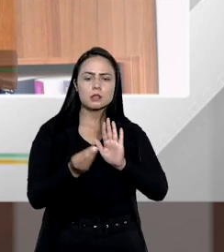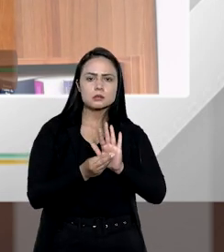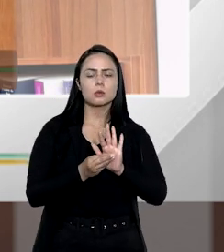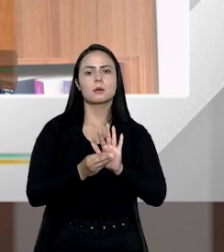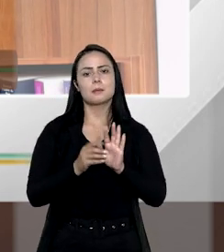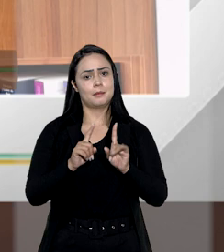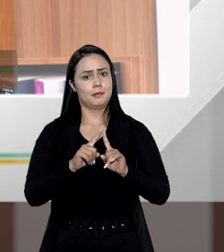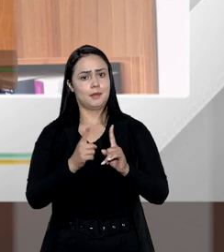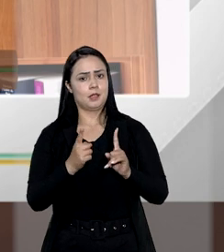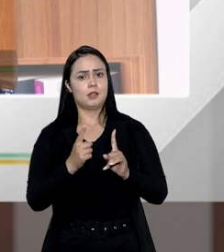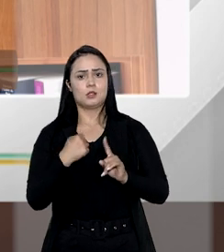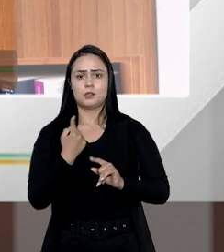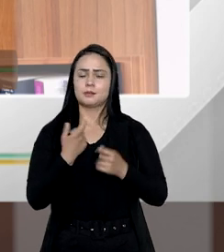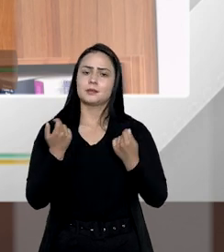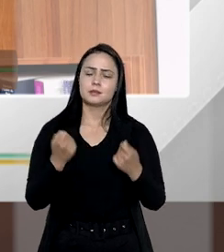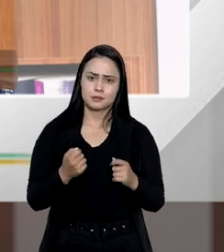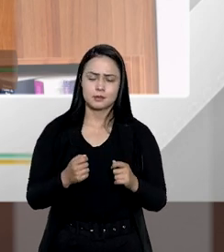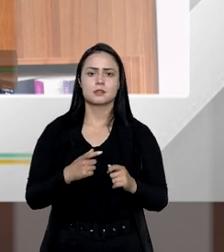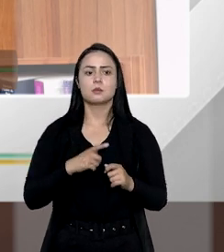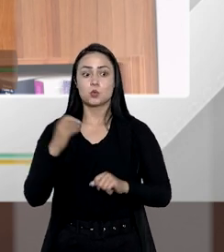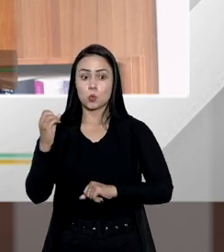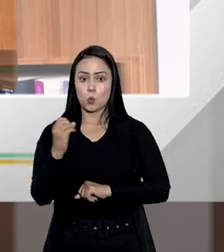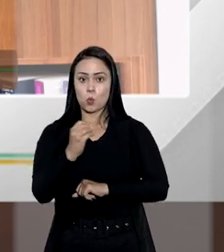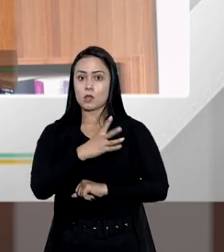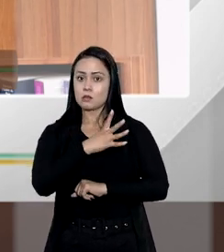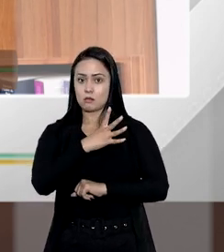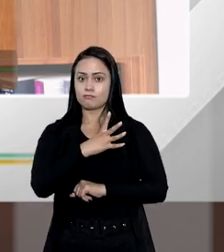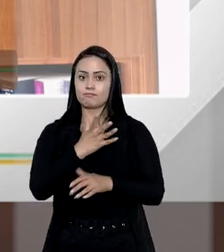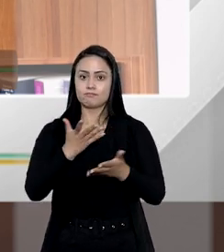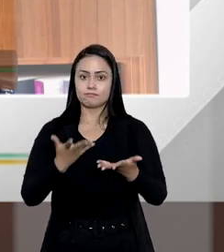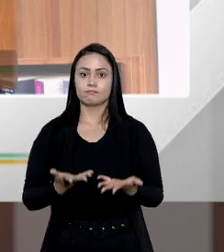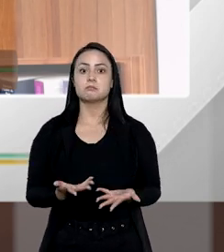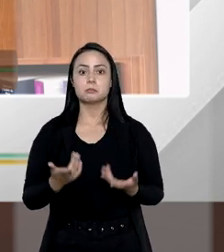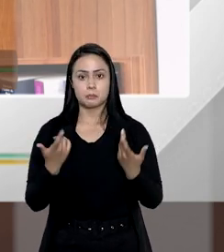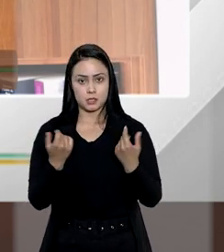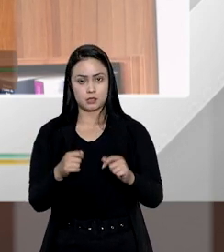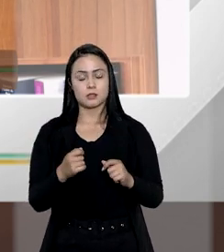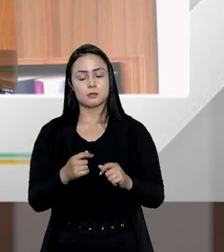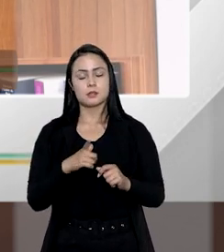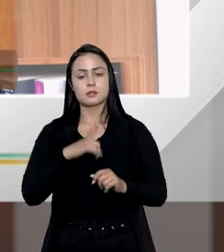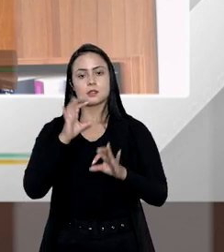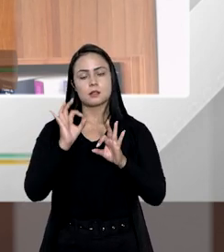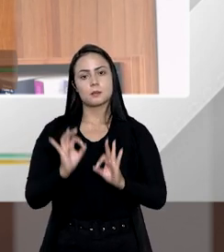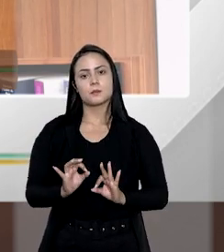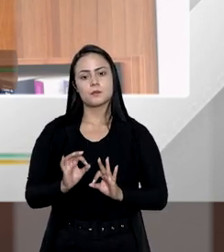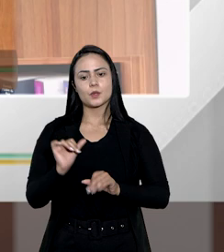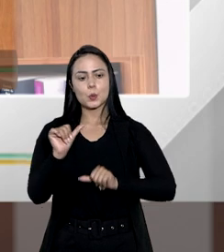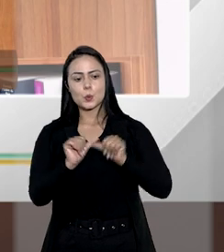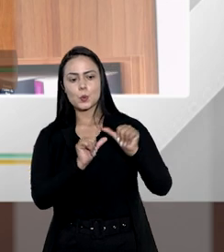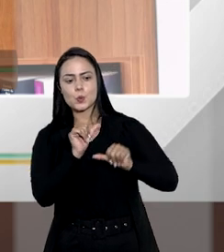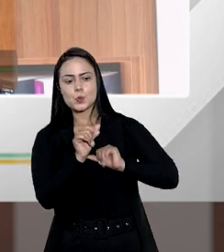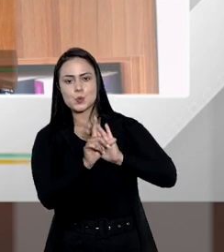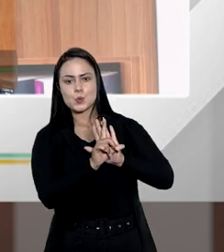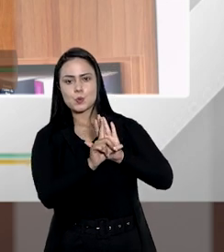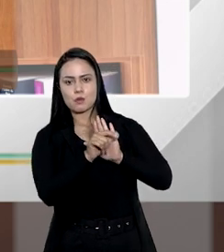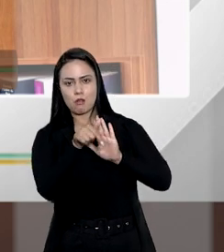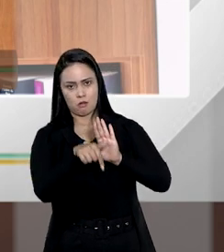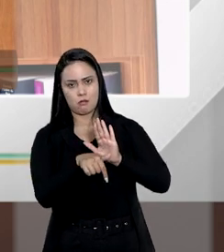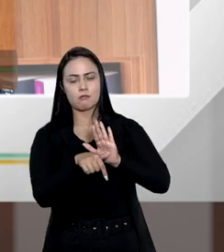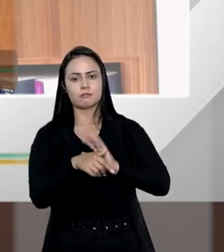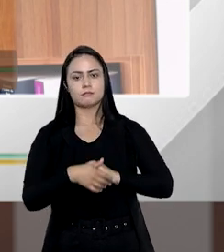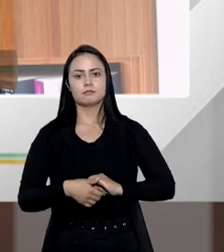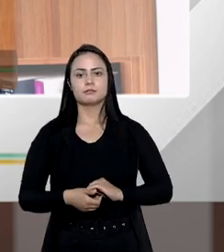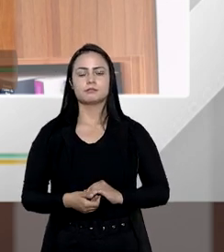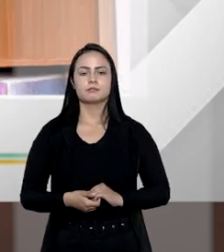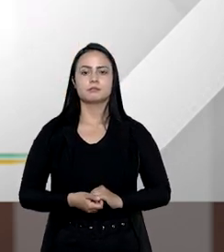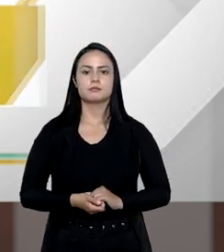aplicação mas que nós precisamos atualizar e aí precisaremos certamente de uma alteração legislativa para esse fim